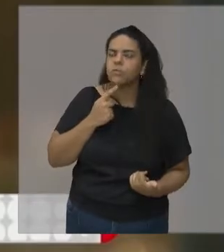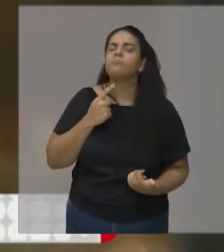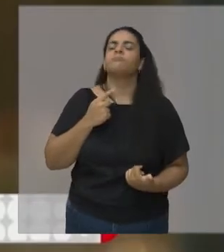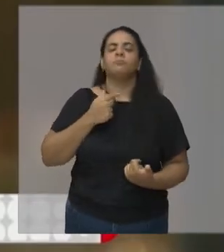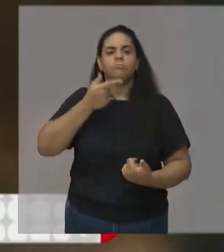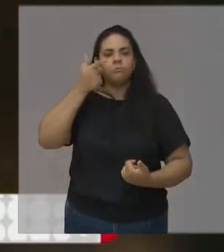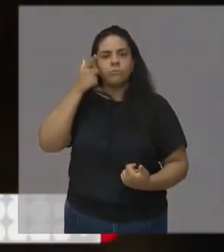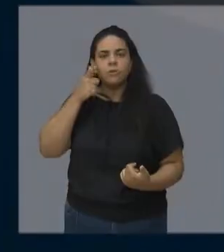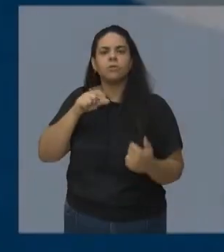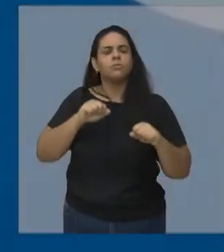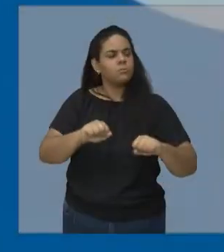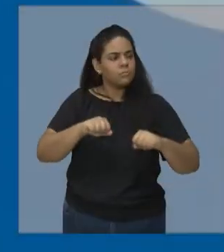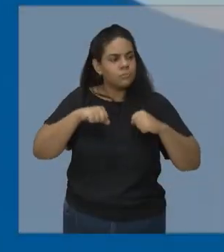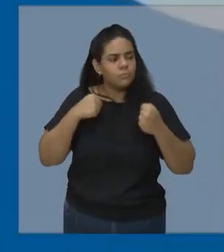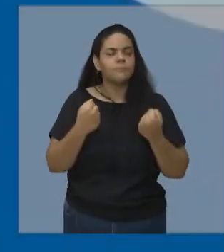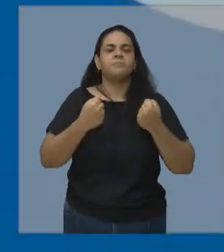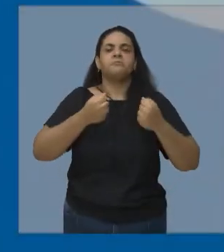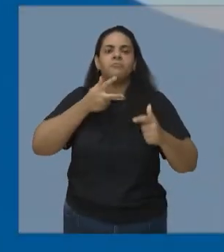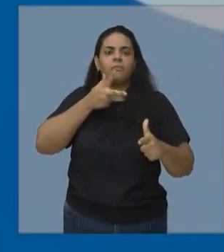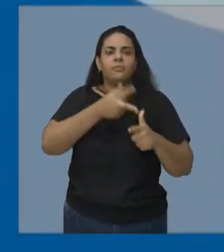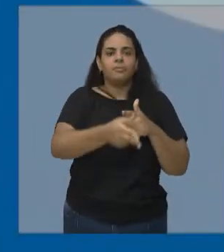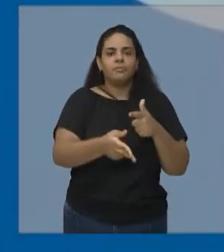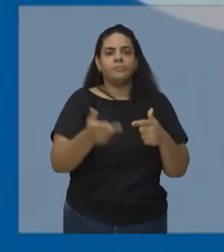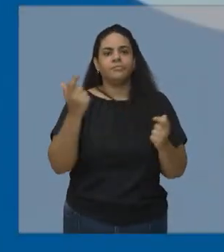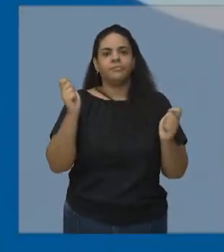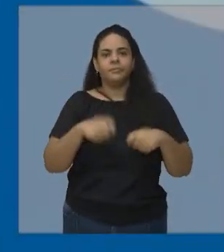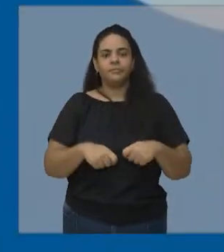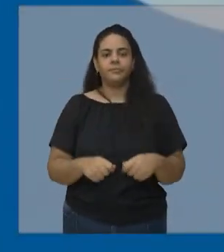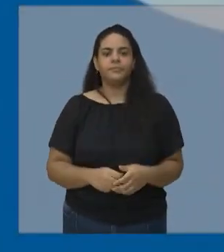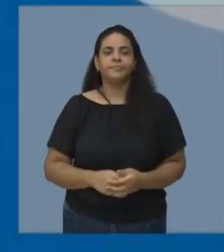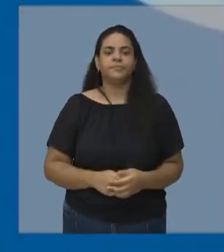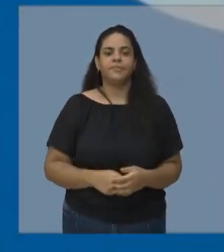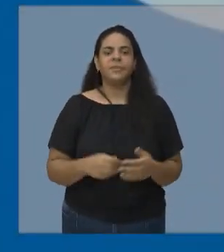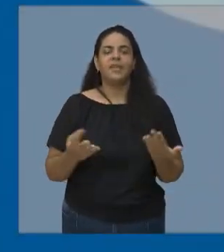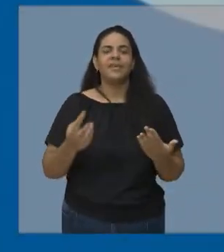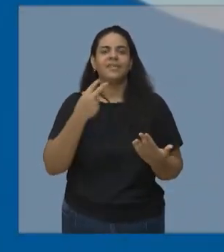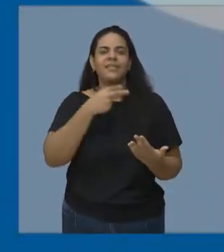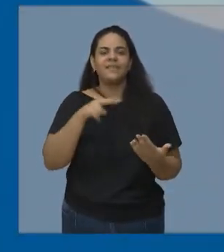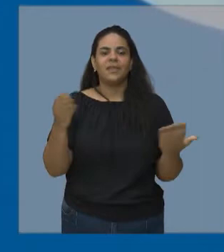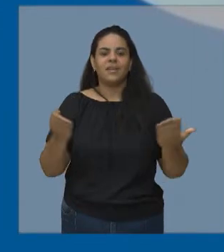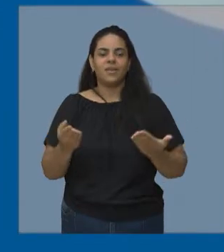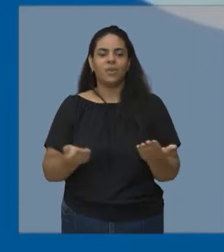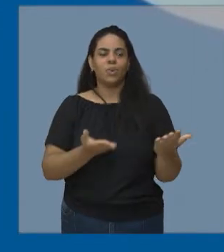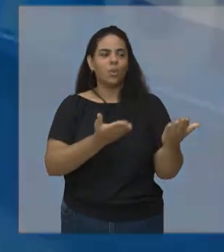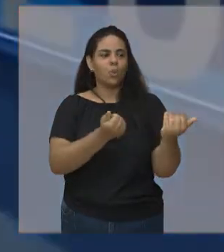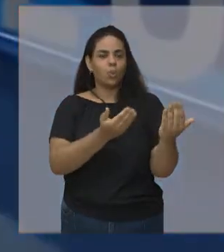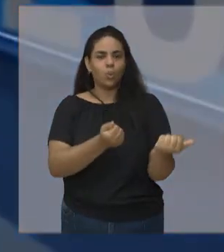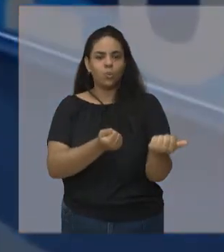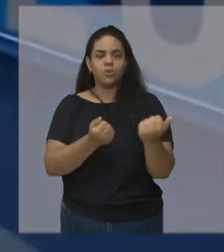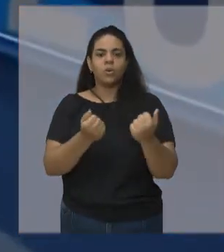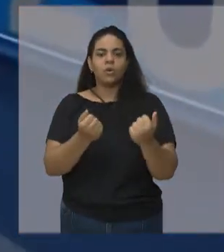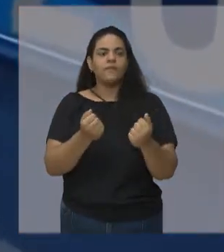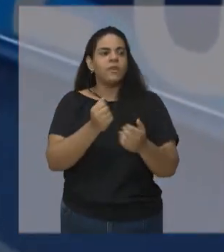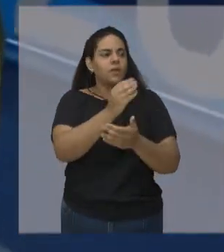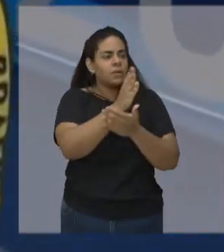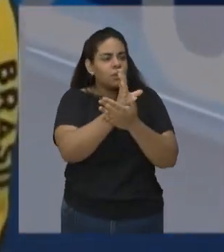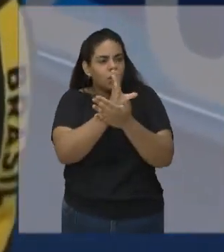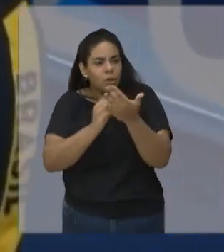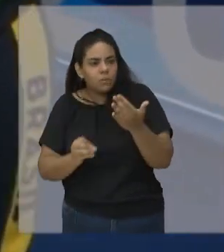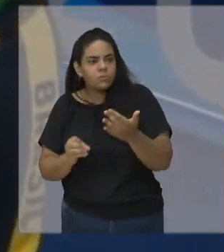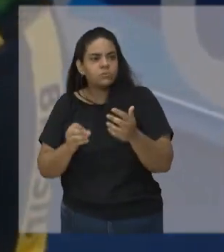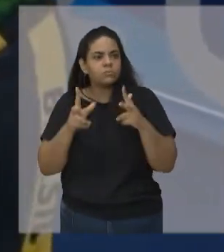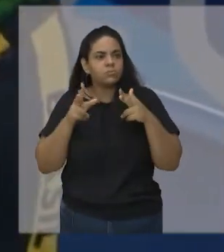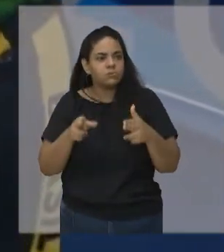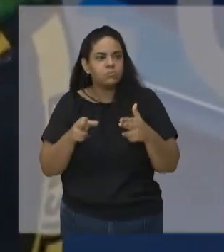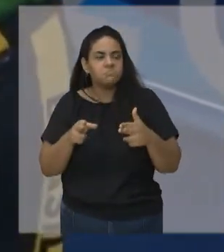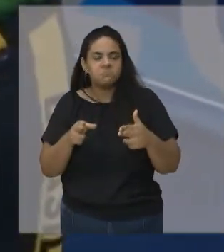mostrar para ele mesmo. Daniel se despede vendo a nova geração seguindo direitinho suas braçadas e